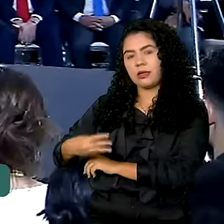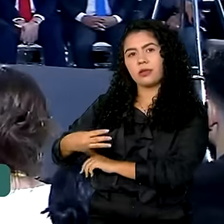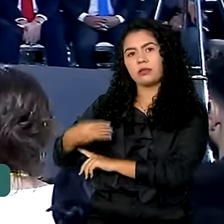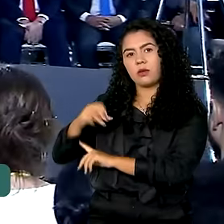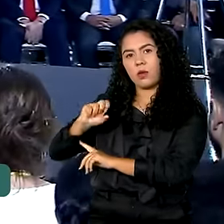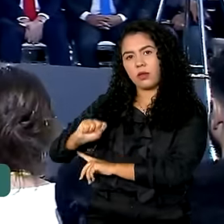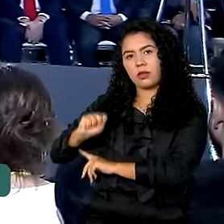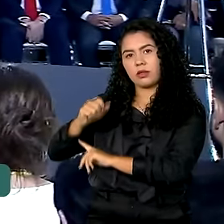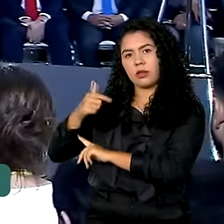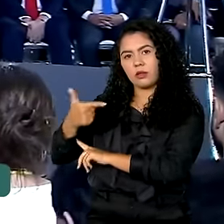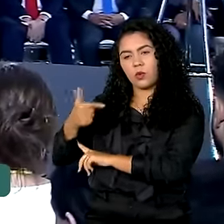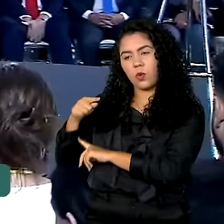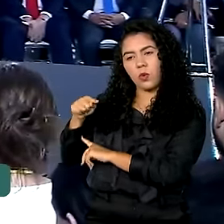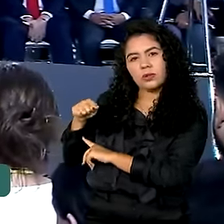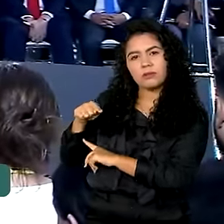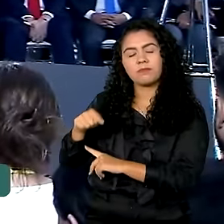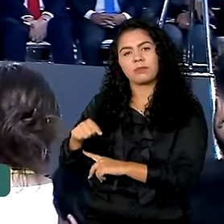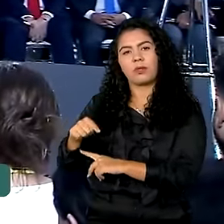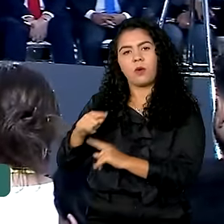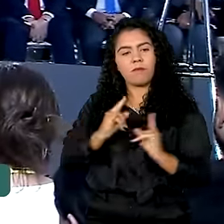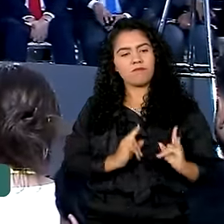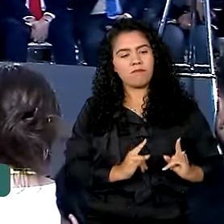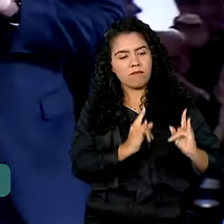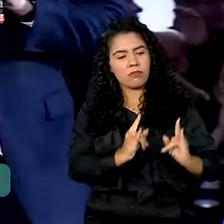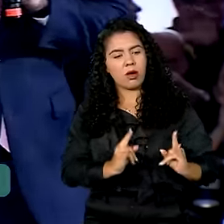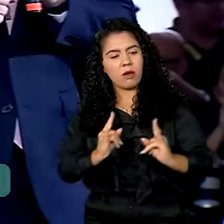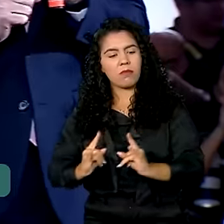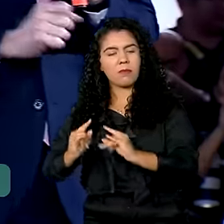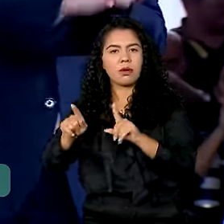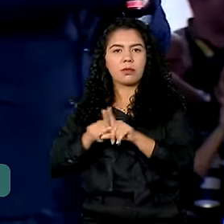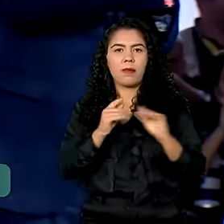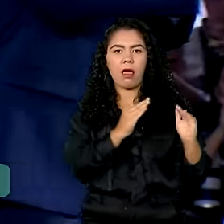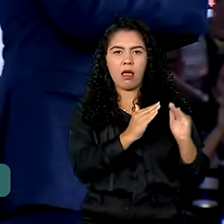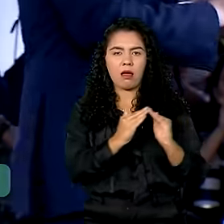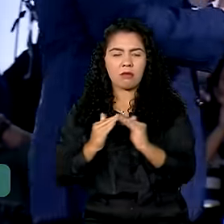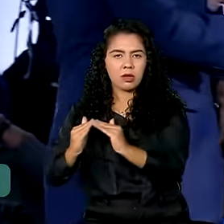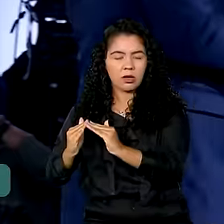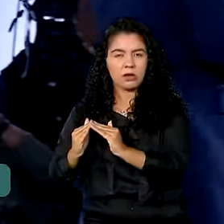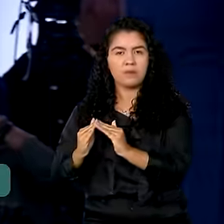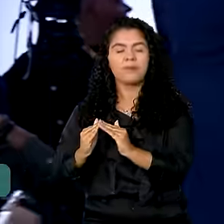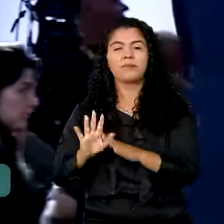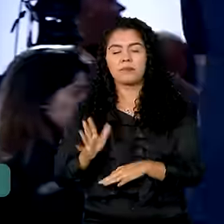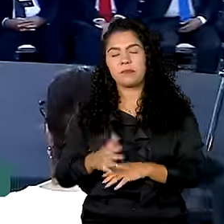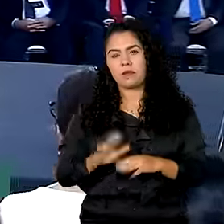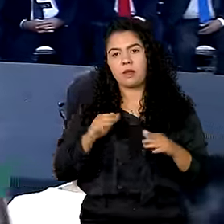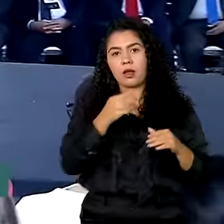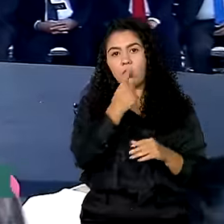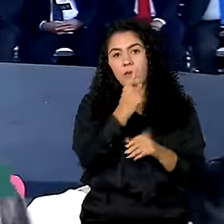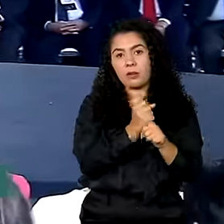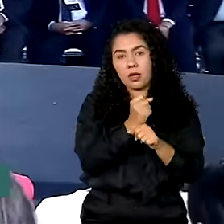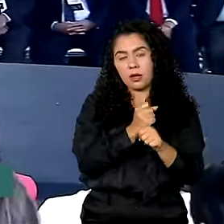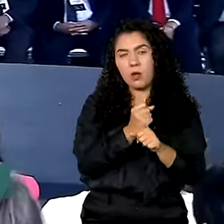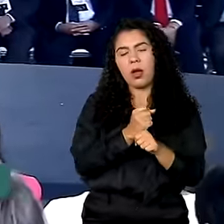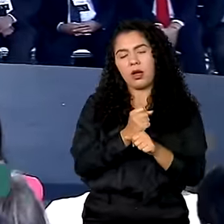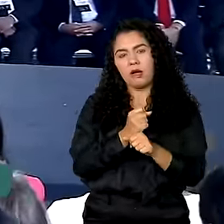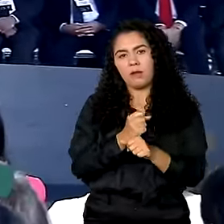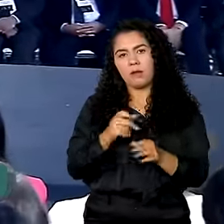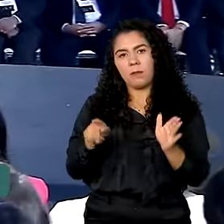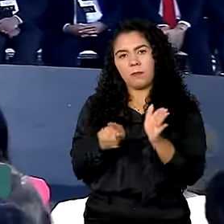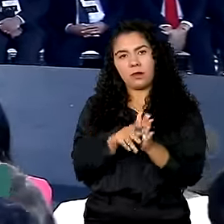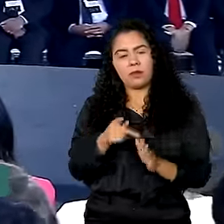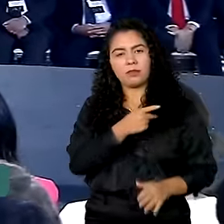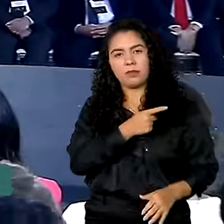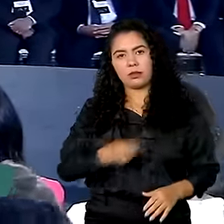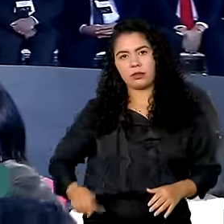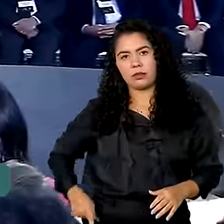382 mil novas unidades habitacionais nesse país. No primeiro ano do governo do presidente Lula, lembrando aos senhores e as